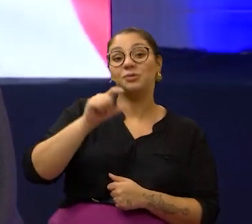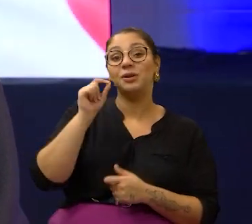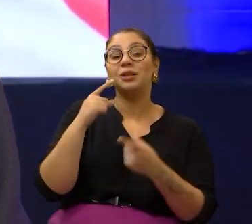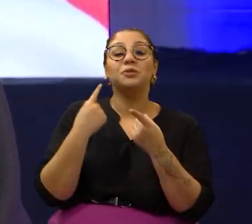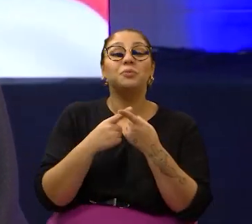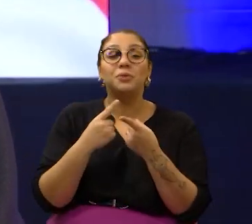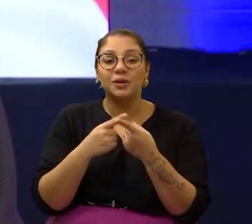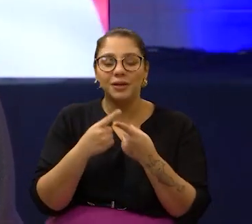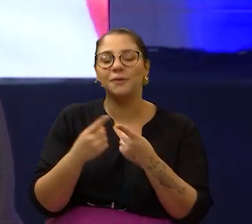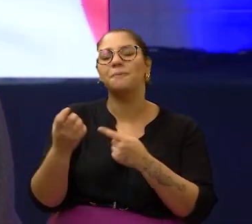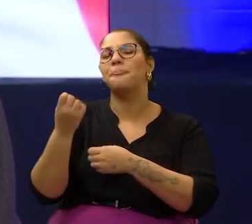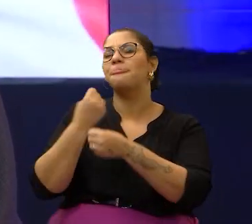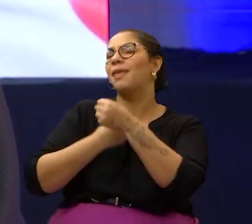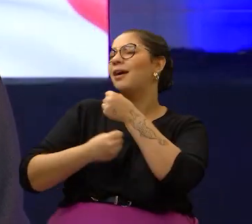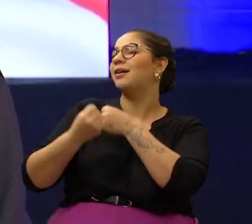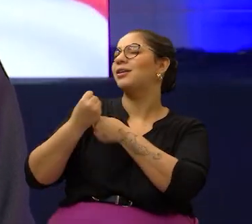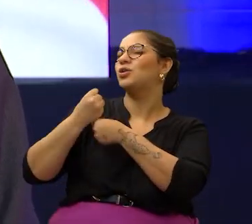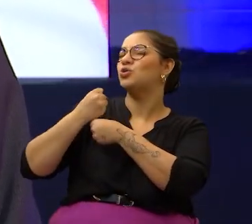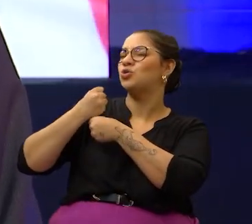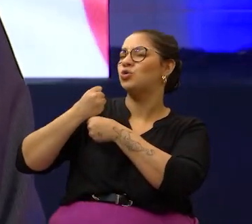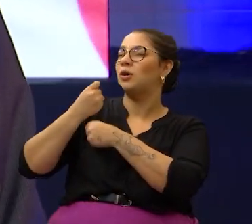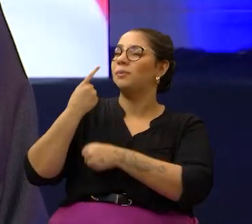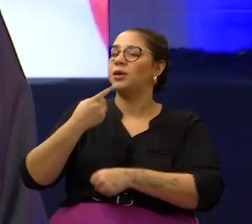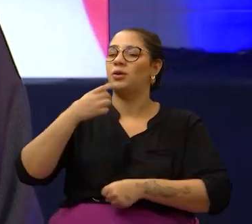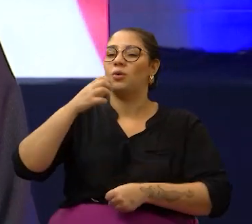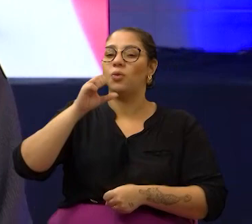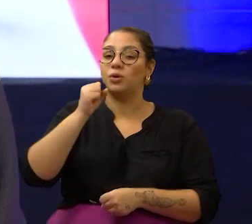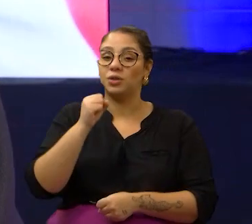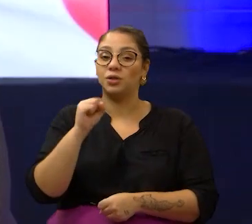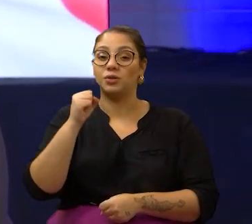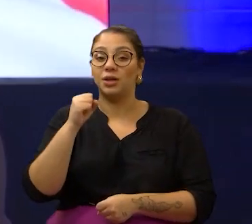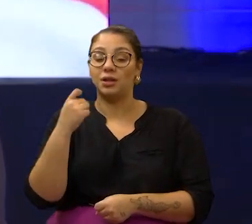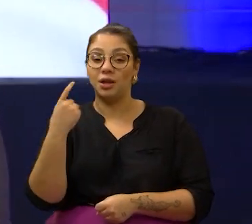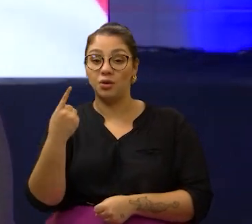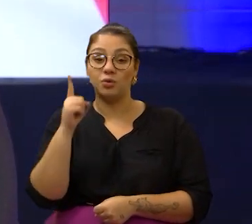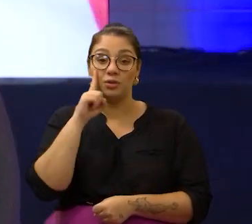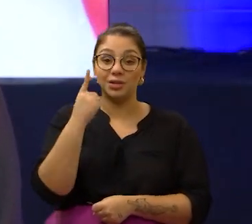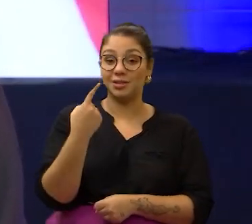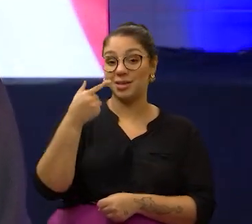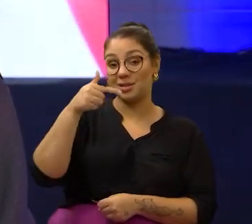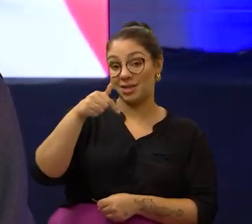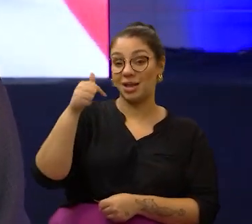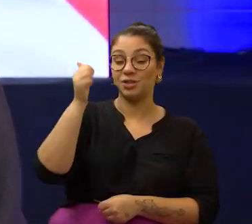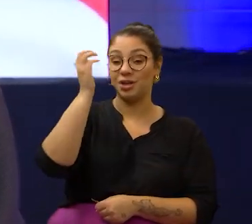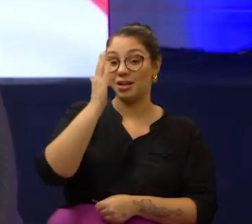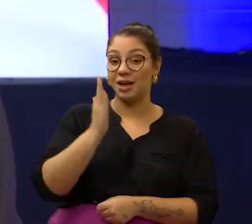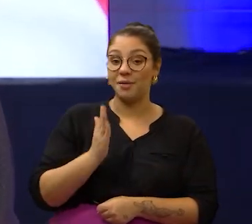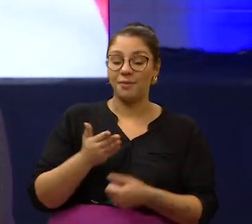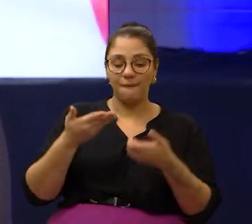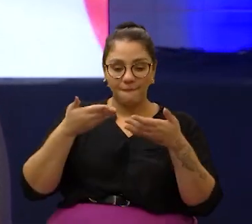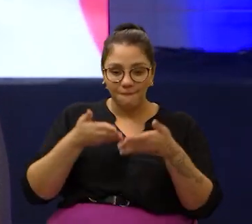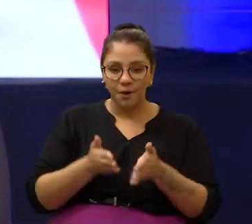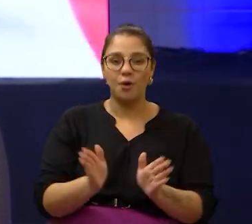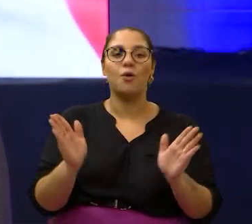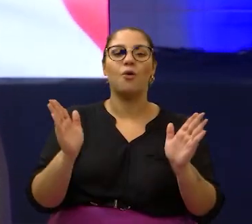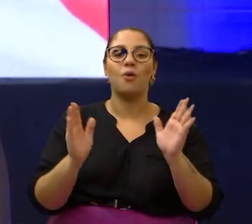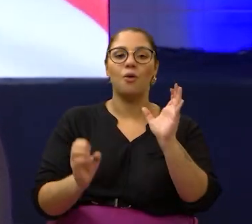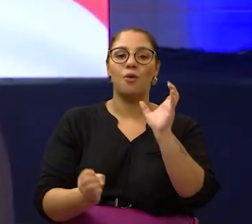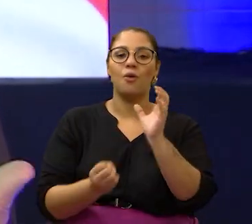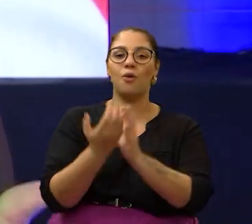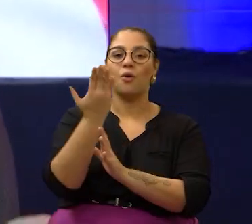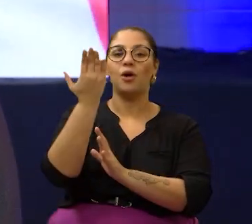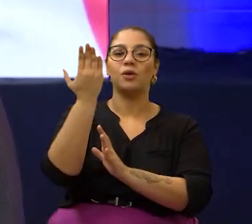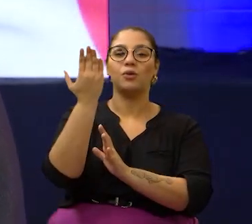porque lá no ano de 1881, no 17 de abril, foi fundado o então